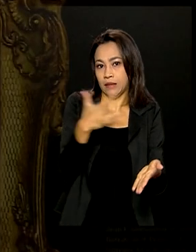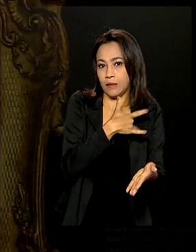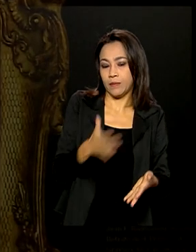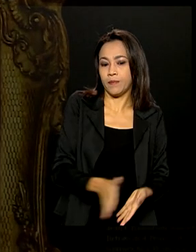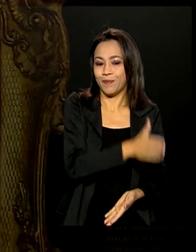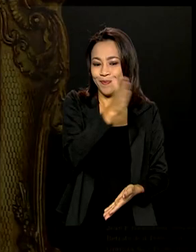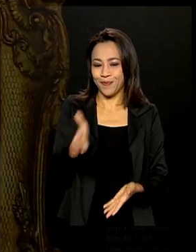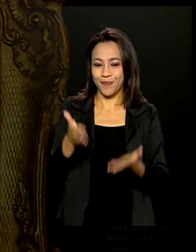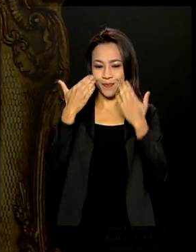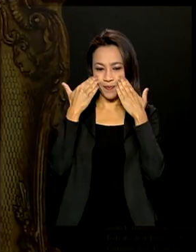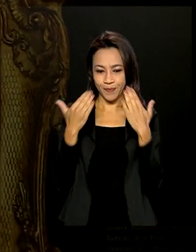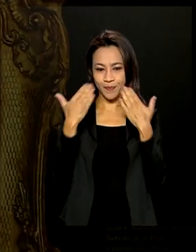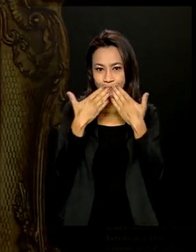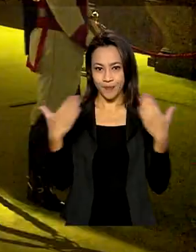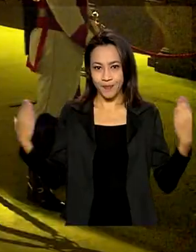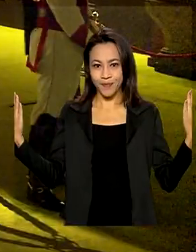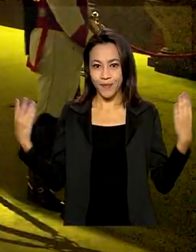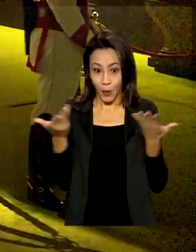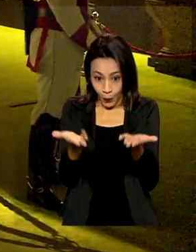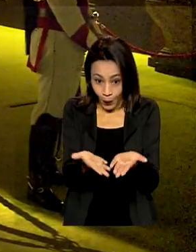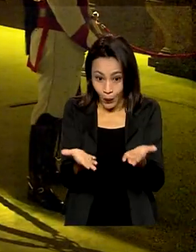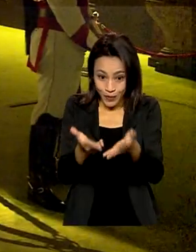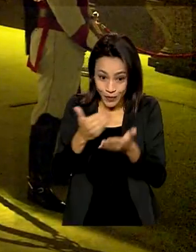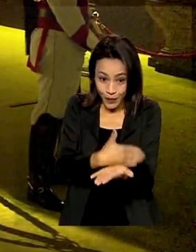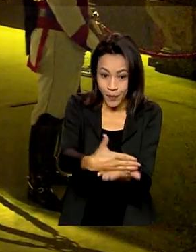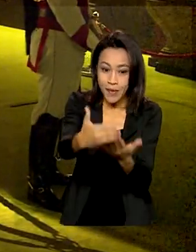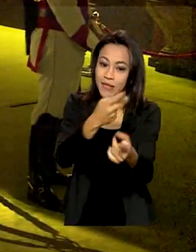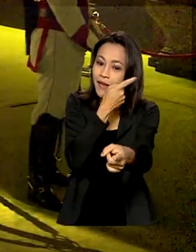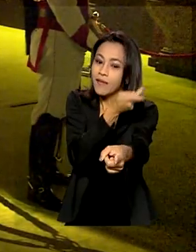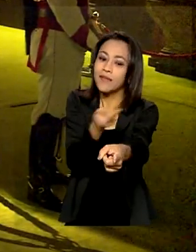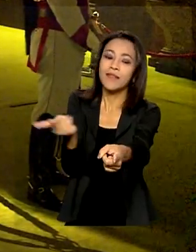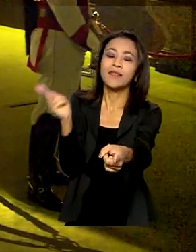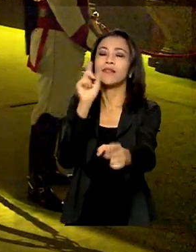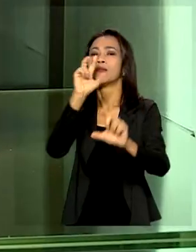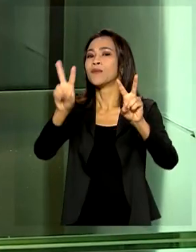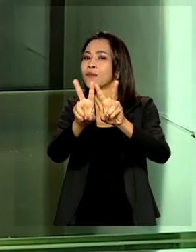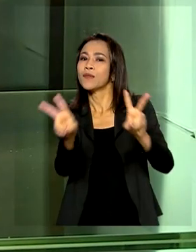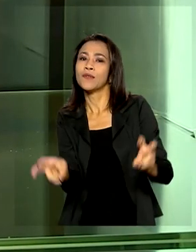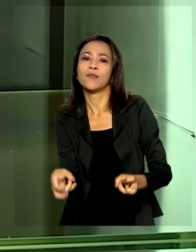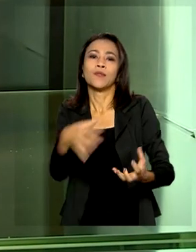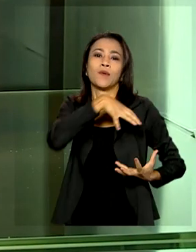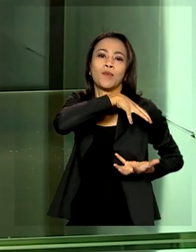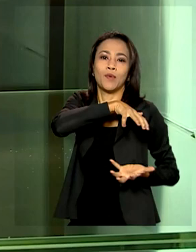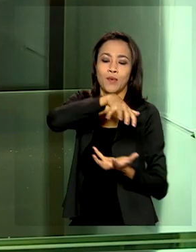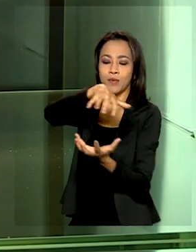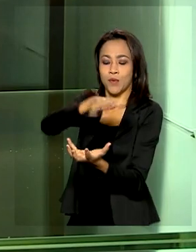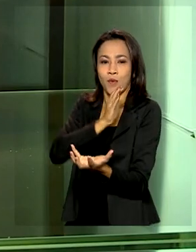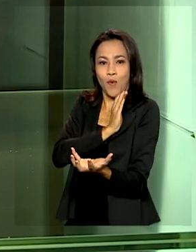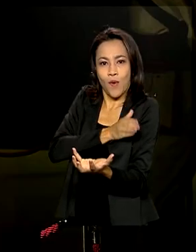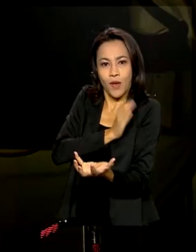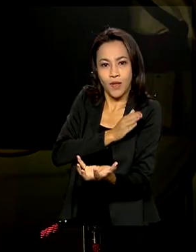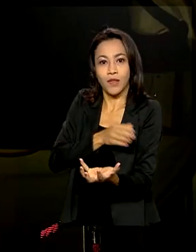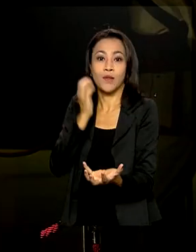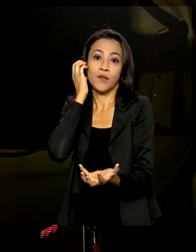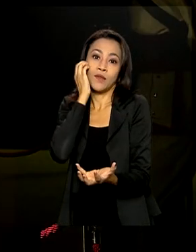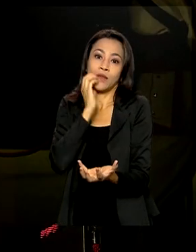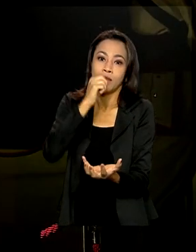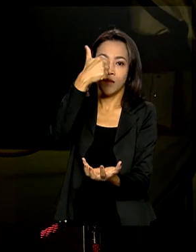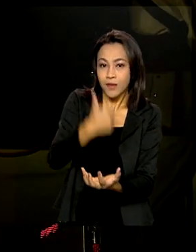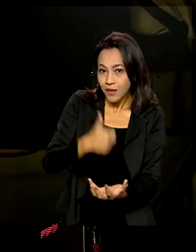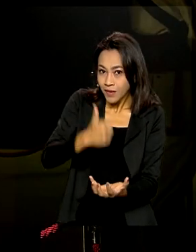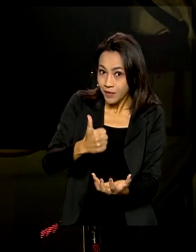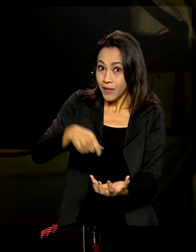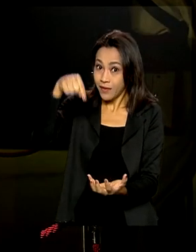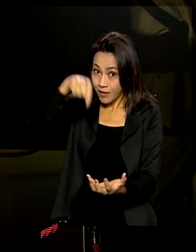exposição, começa hoje a visitação pública do coração de Dom Pedro no Palácio Itamaraty, em Brasília.